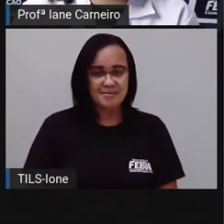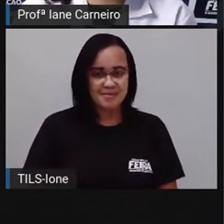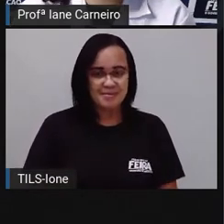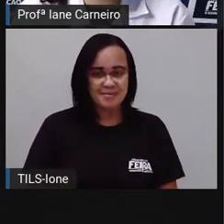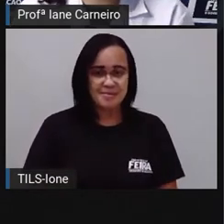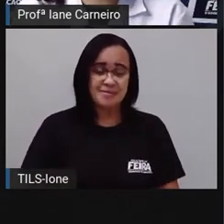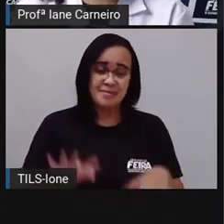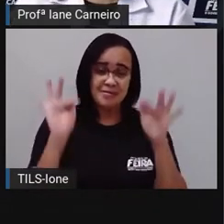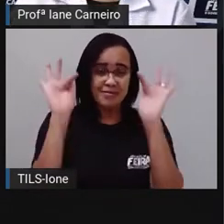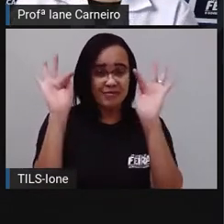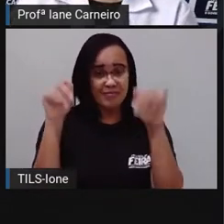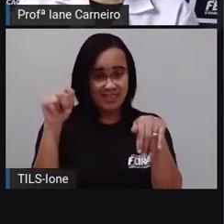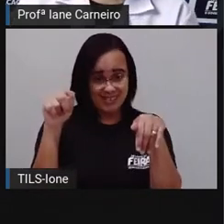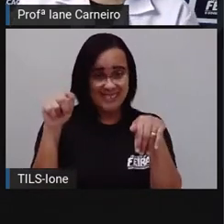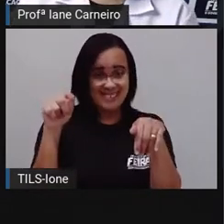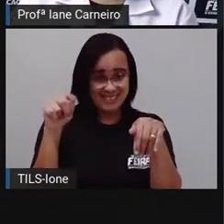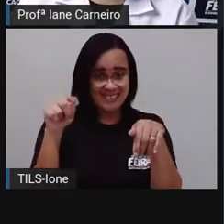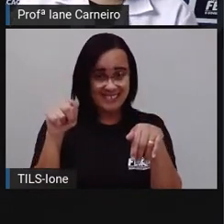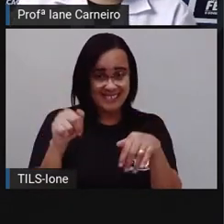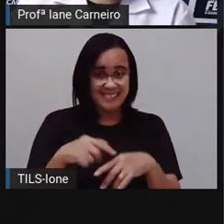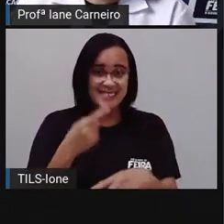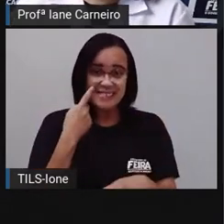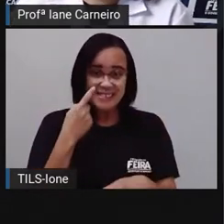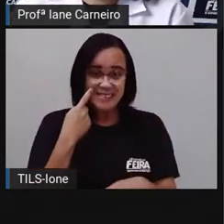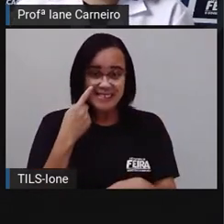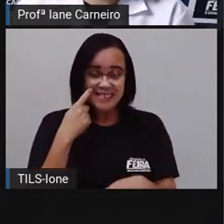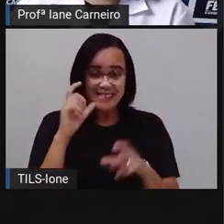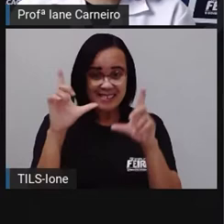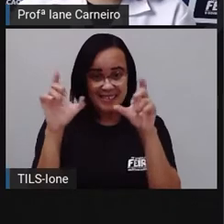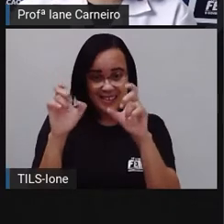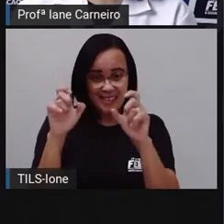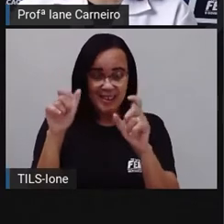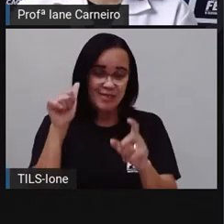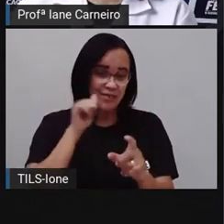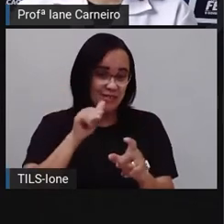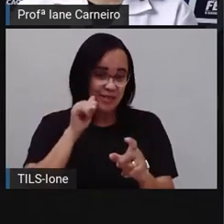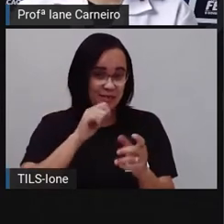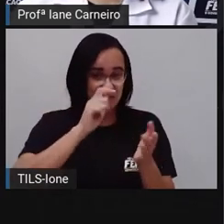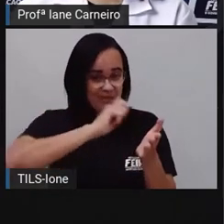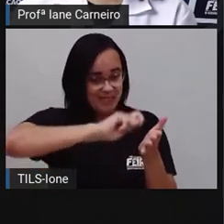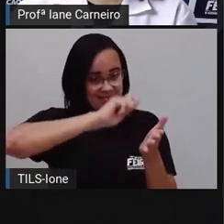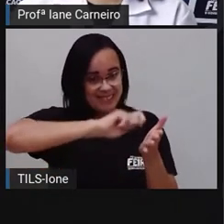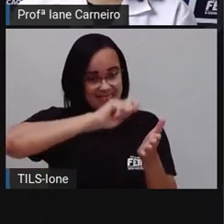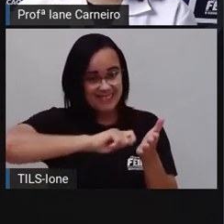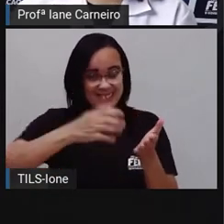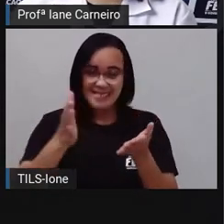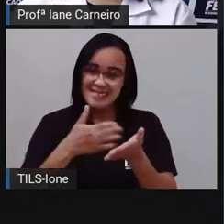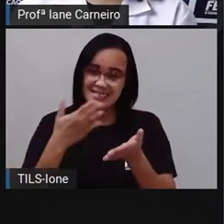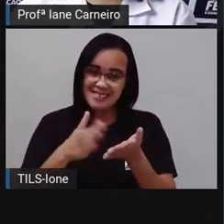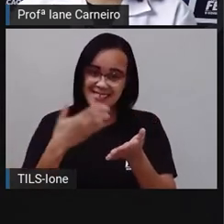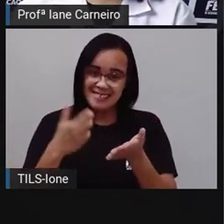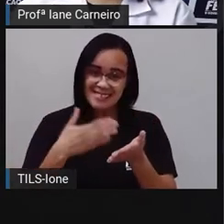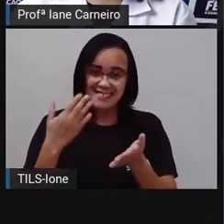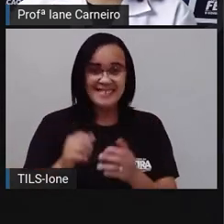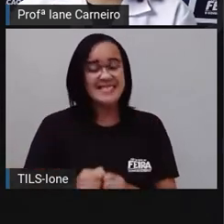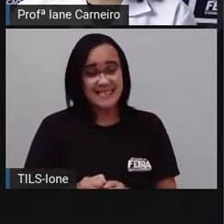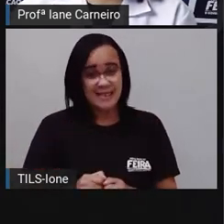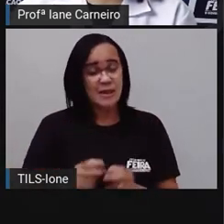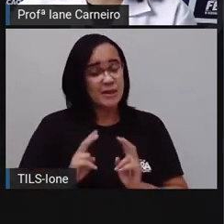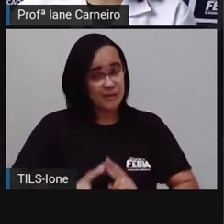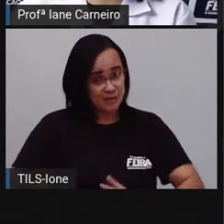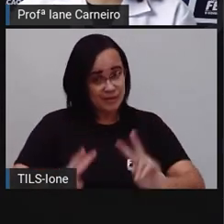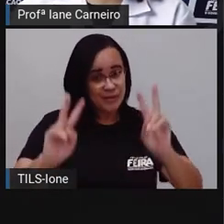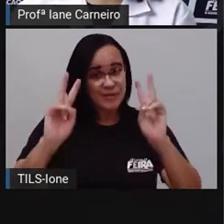Fim. Olha só a foto dela, de Tatiana Belinck. E para a gente continuar, para conversar com